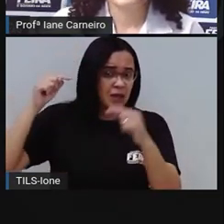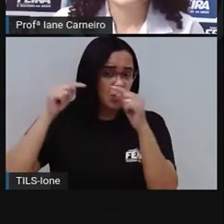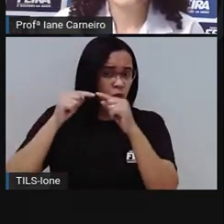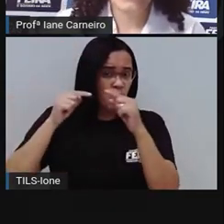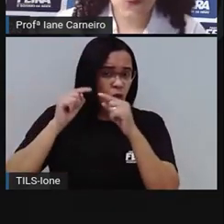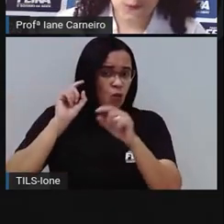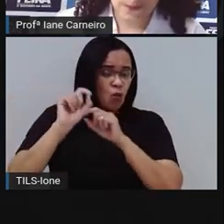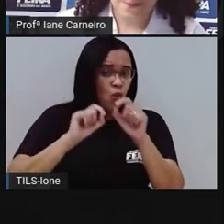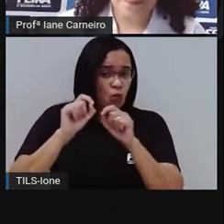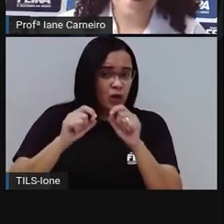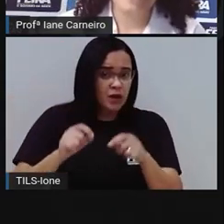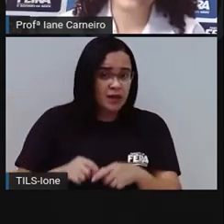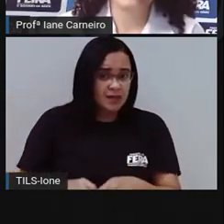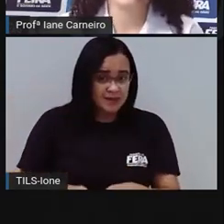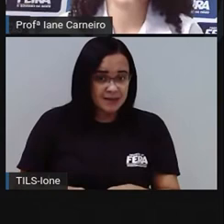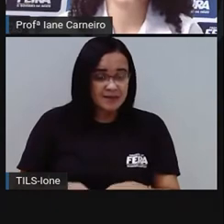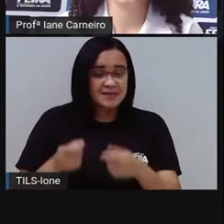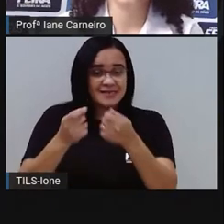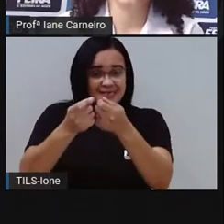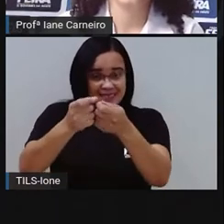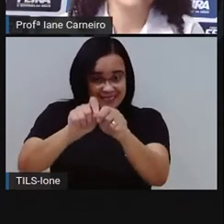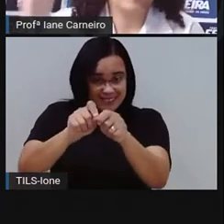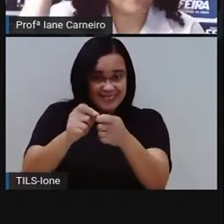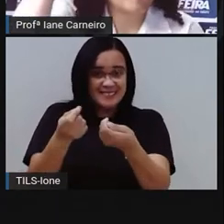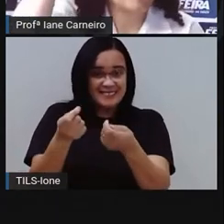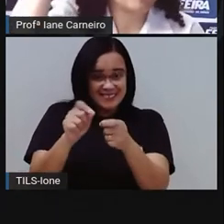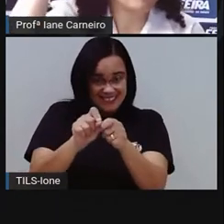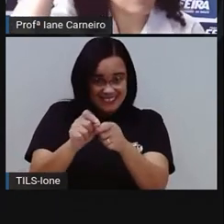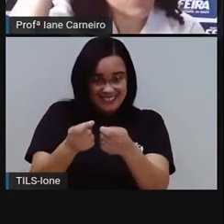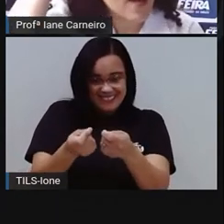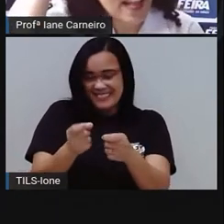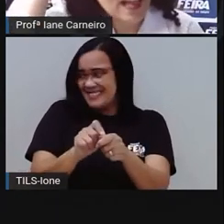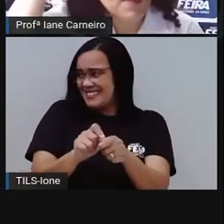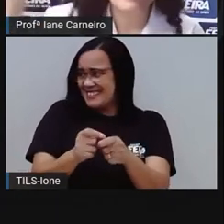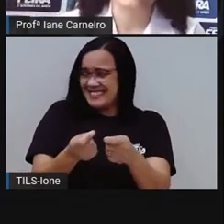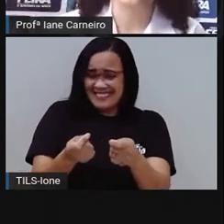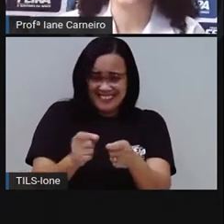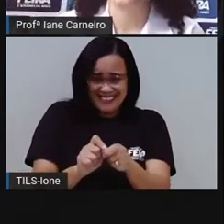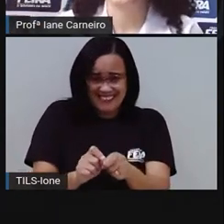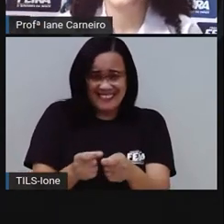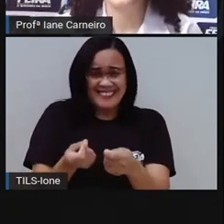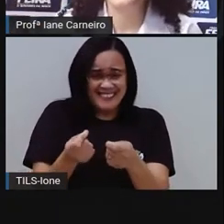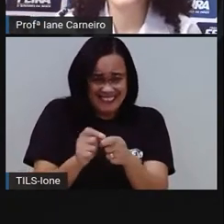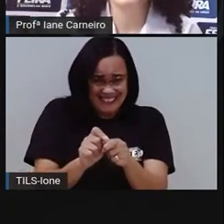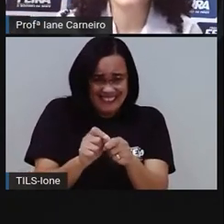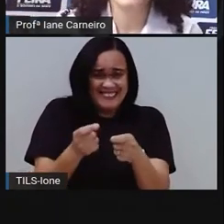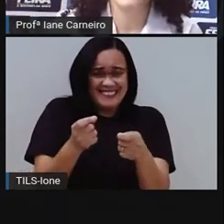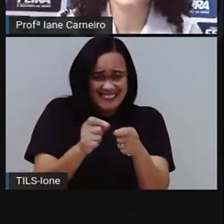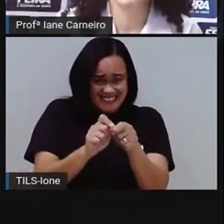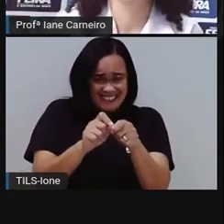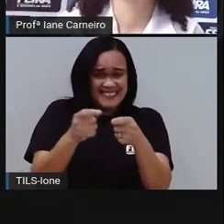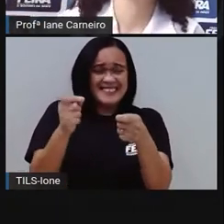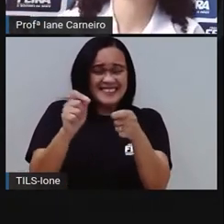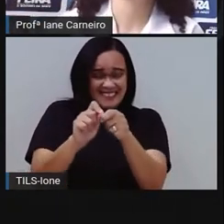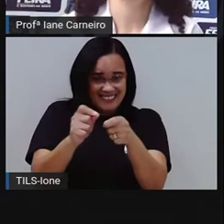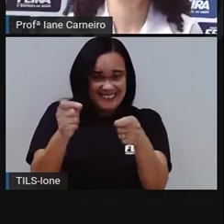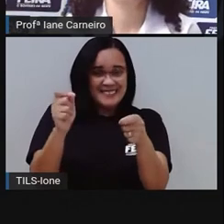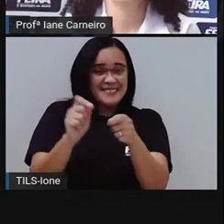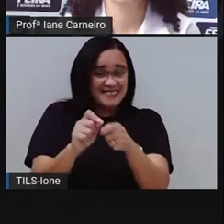É o piolho. Ixi, só de falar a cabeça já coxa. É o piolho.